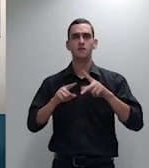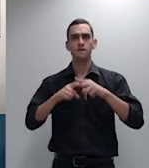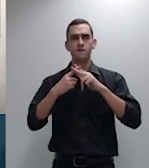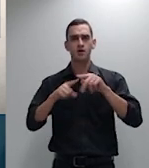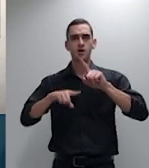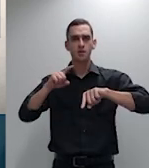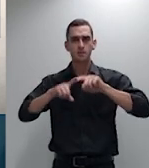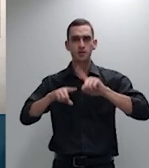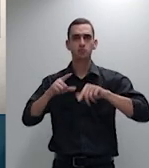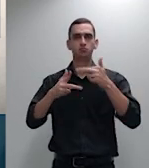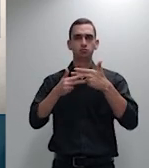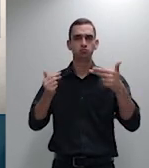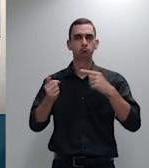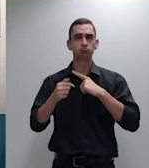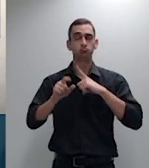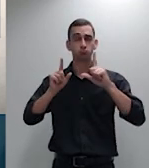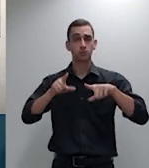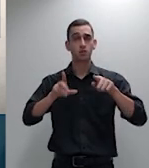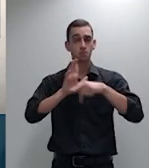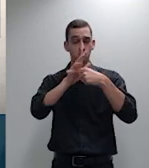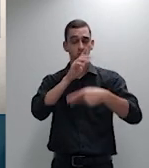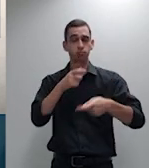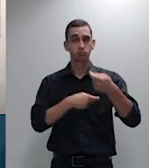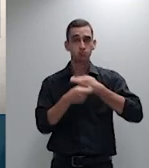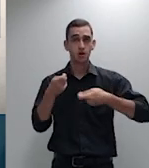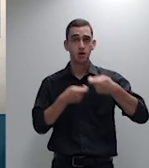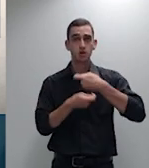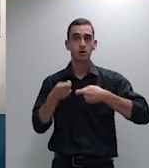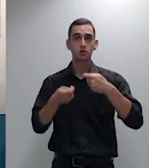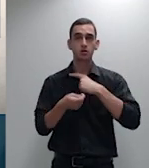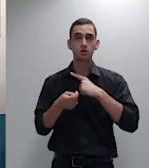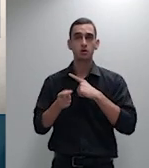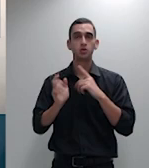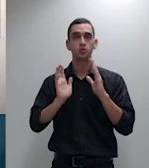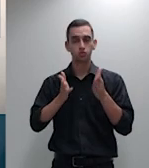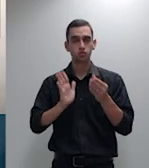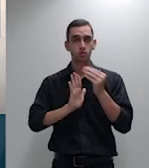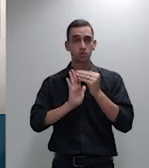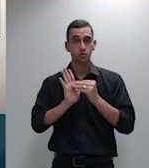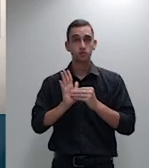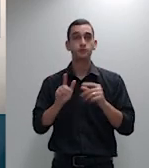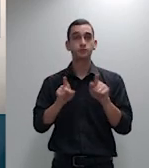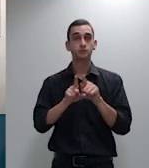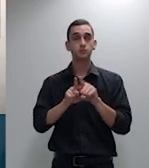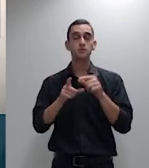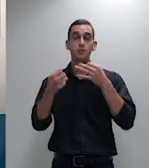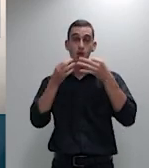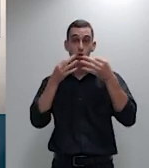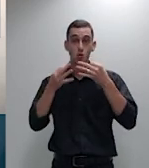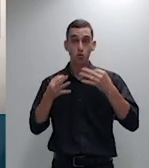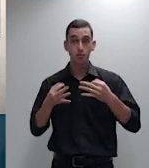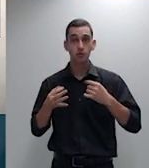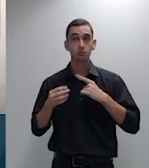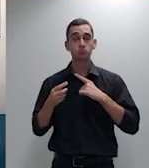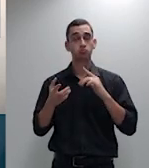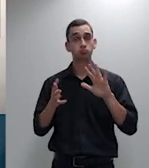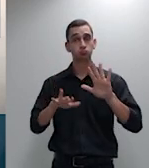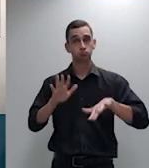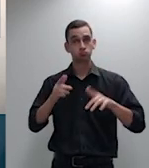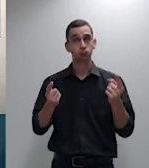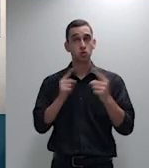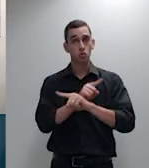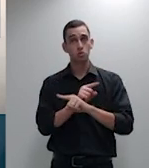isso nós gostaríamos apenas de apontar que o argumento contrário de que esse custo pode ser suportado o custo do sub